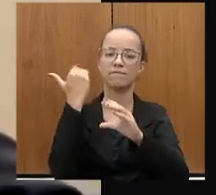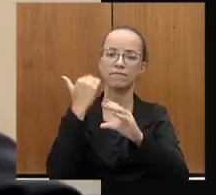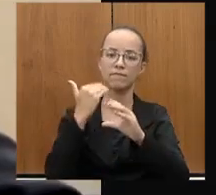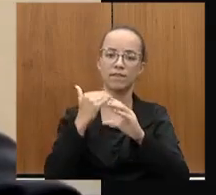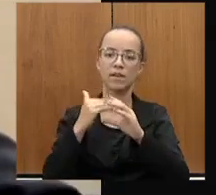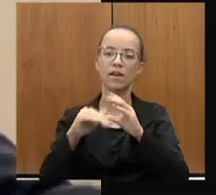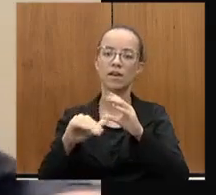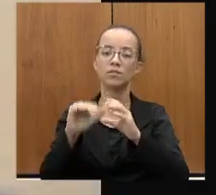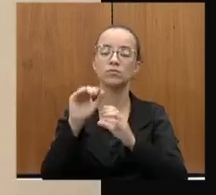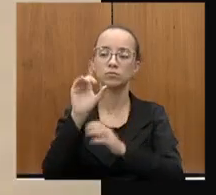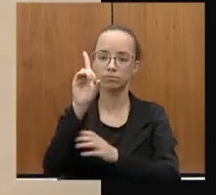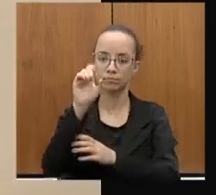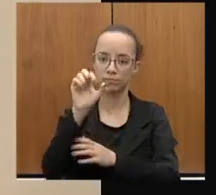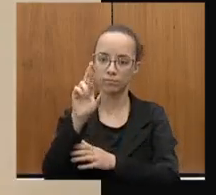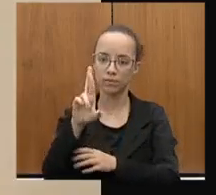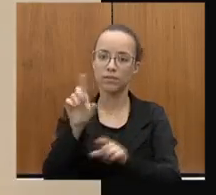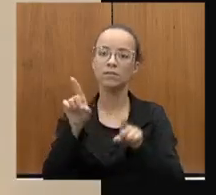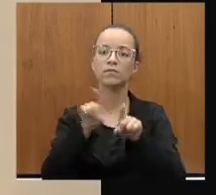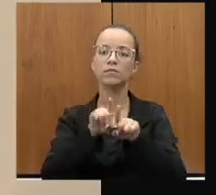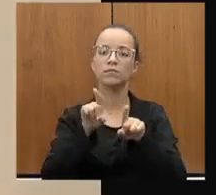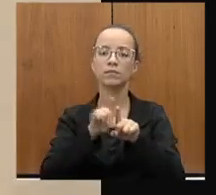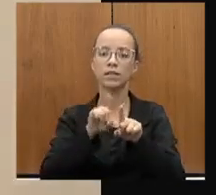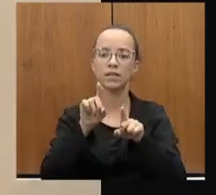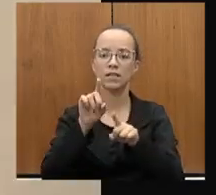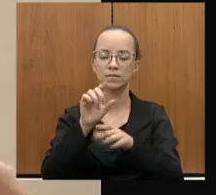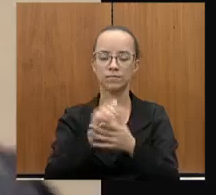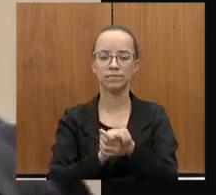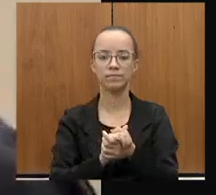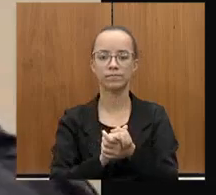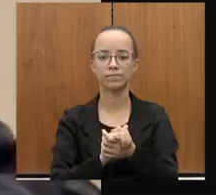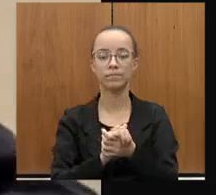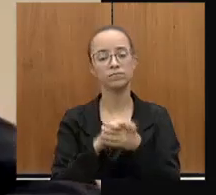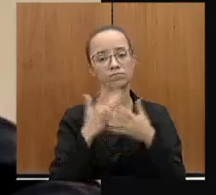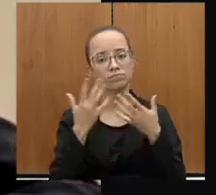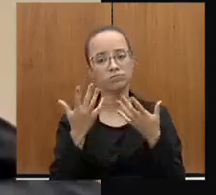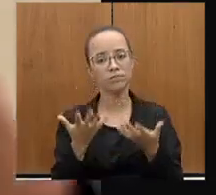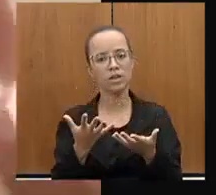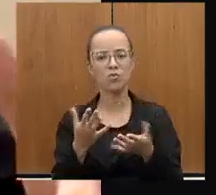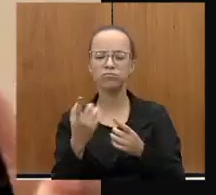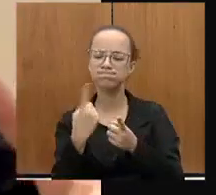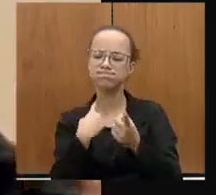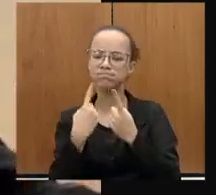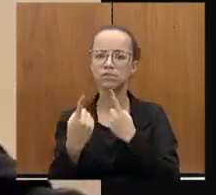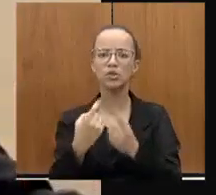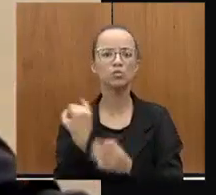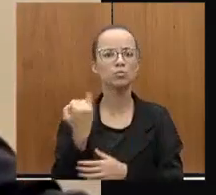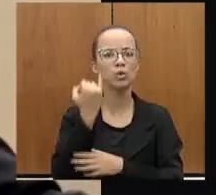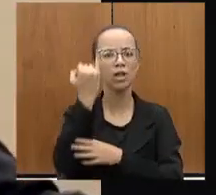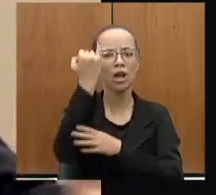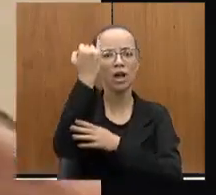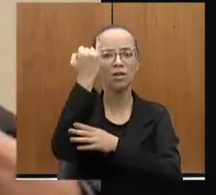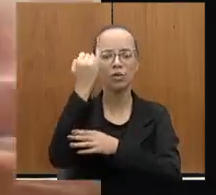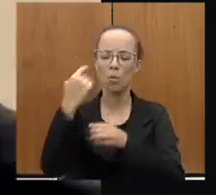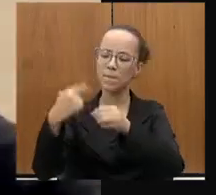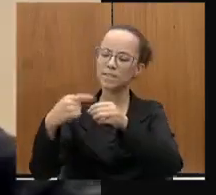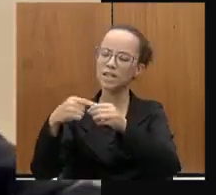ao DR e à CEINFRA, esse é um trecho importante, uma cidade pequena, uma cidade pouco mais de 4